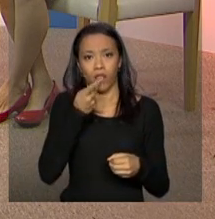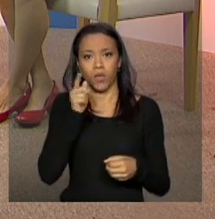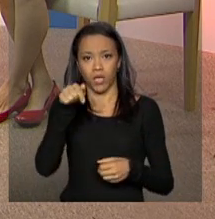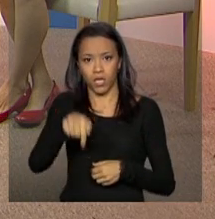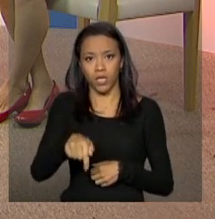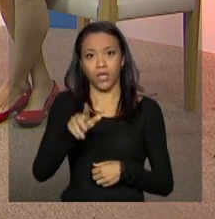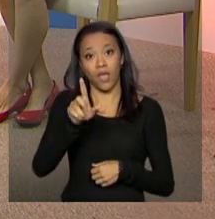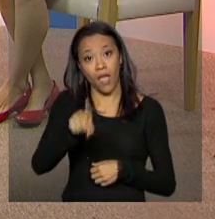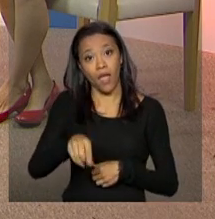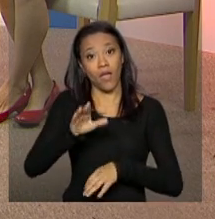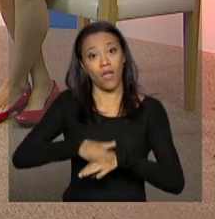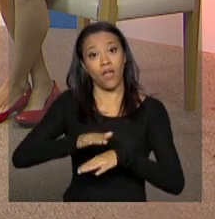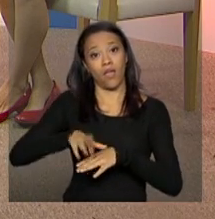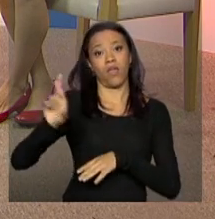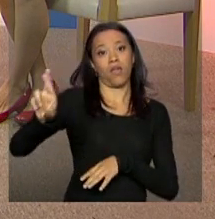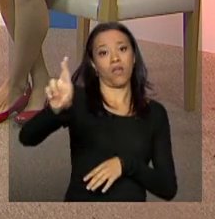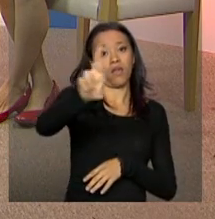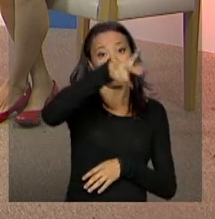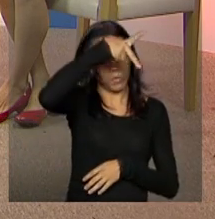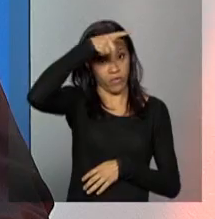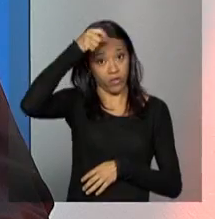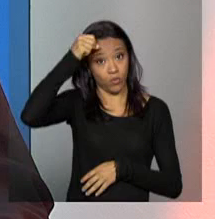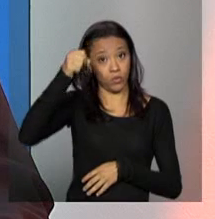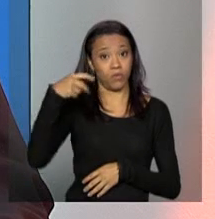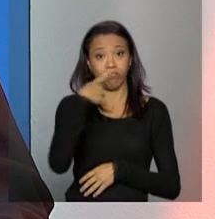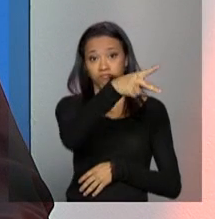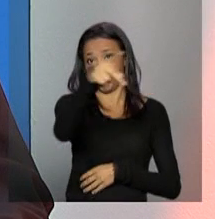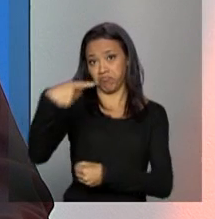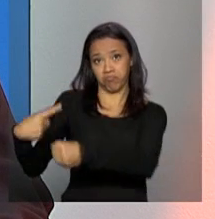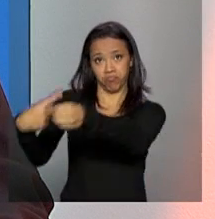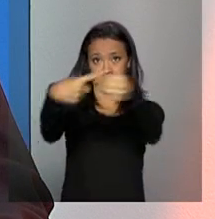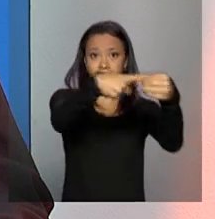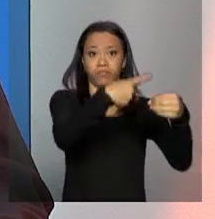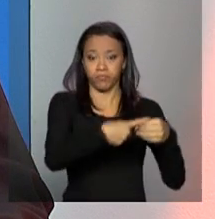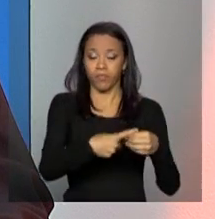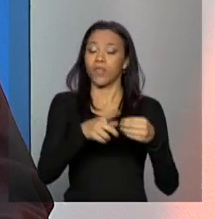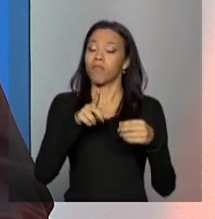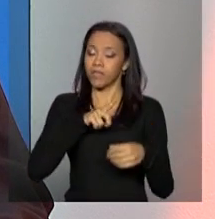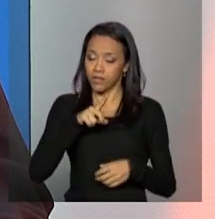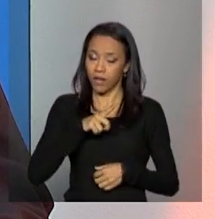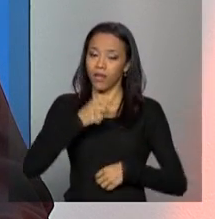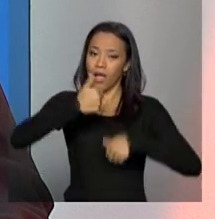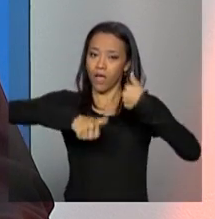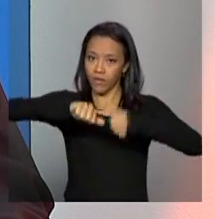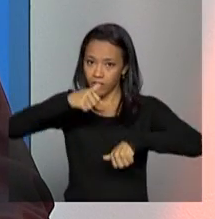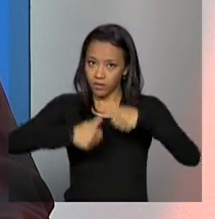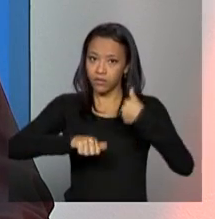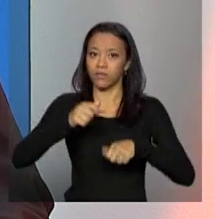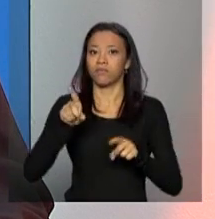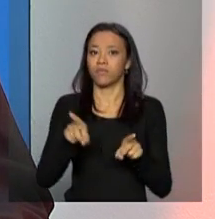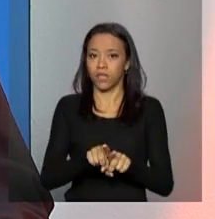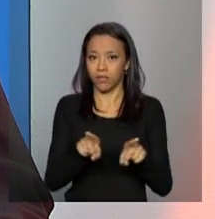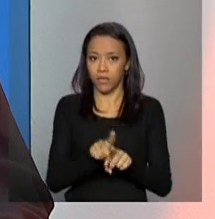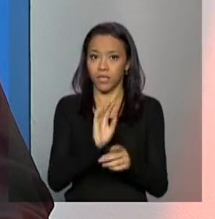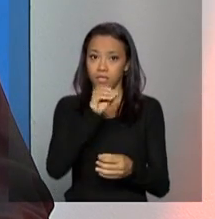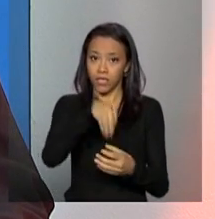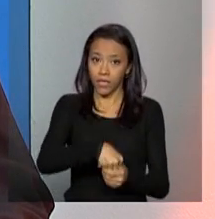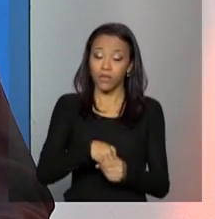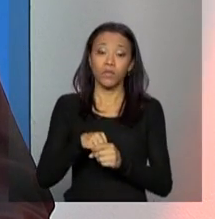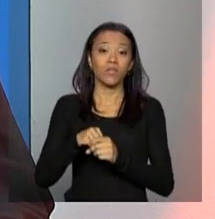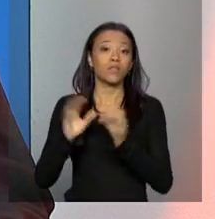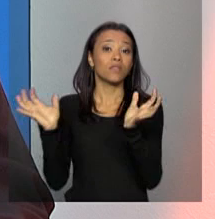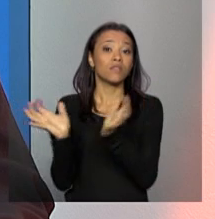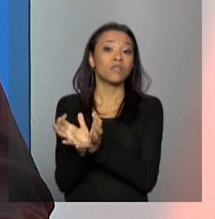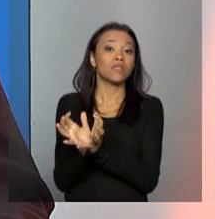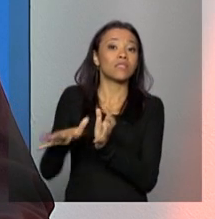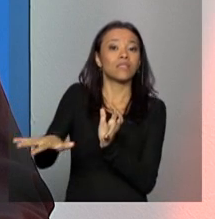assunto mais da gestão, mas existe na gestão da assistência social os índices de avaliação e de gestão, então nós temos o índice de gestão